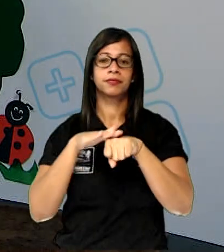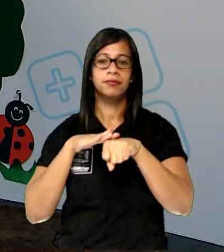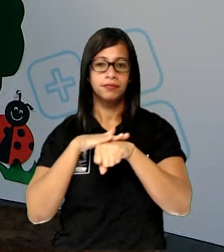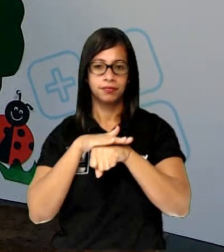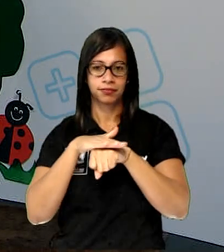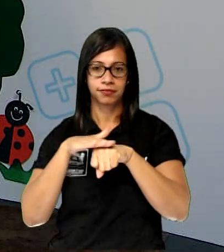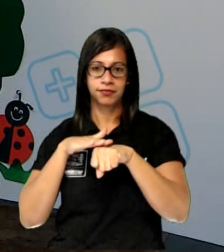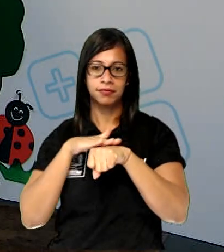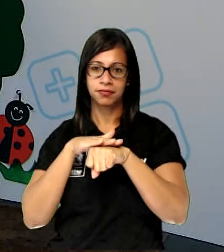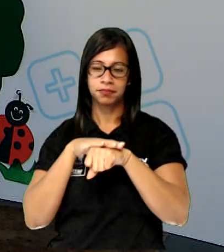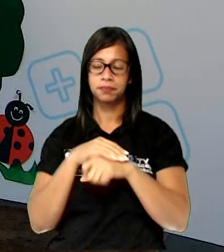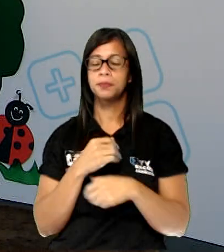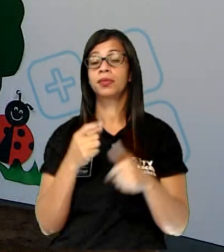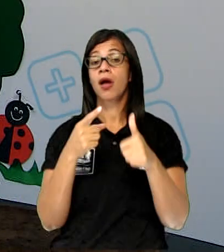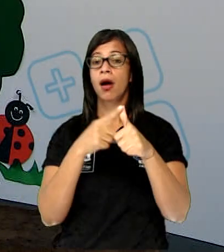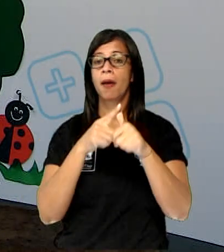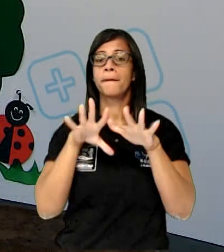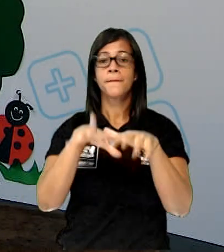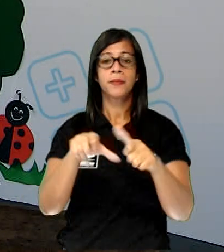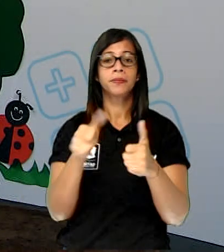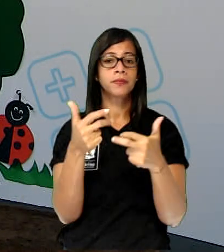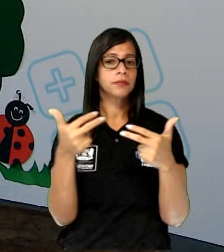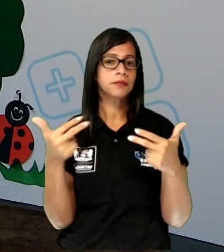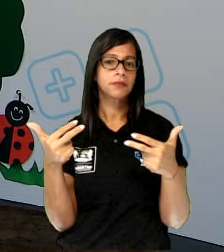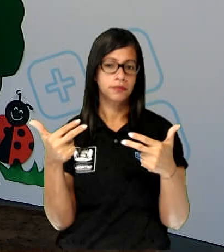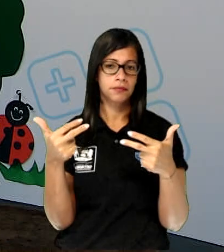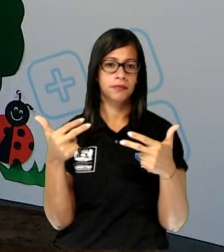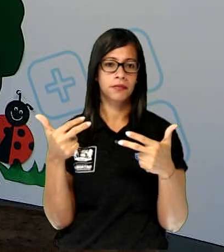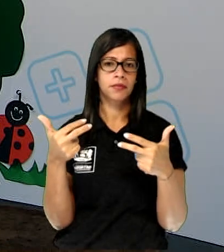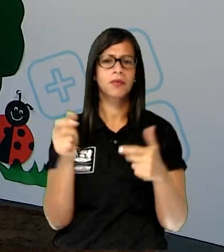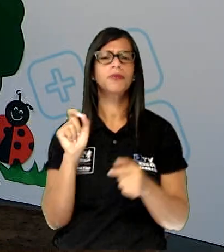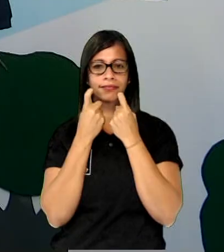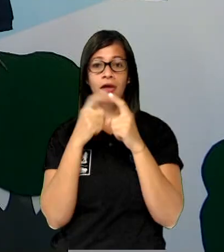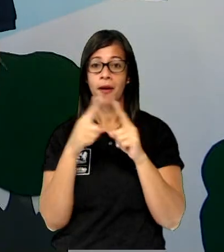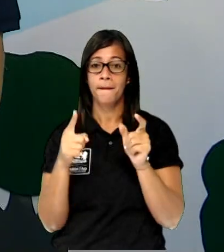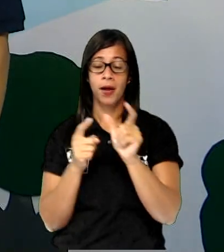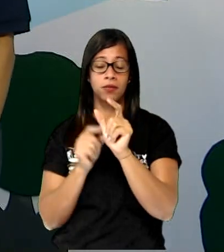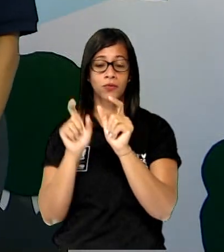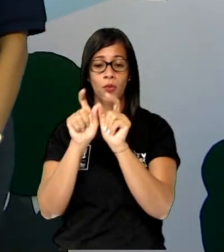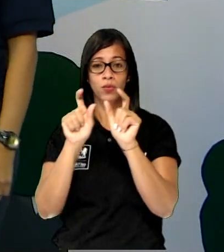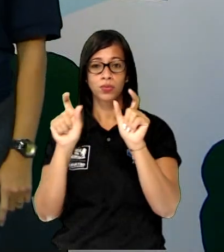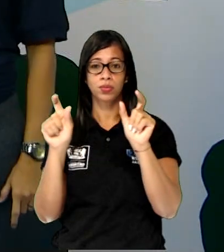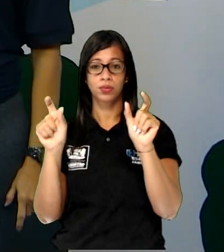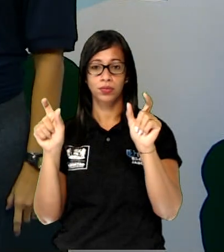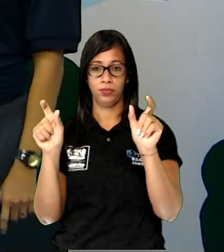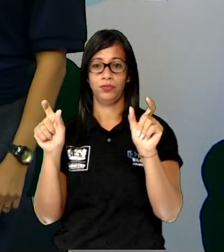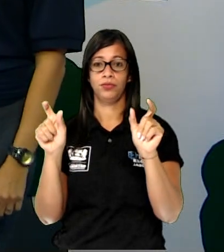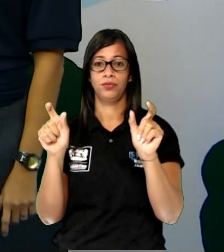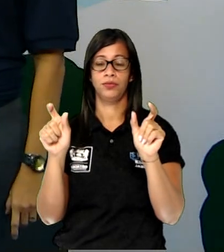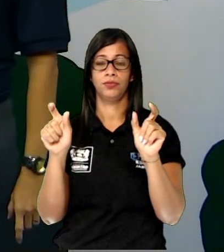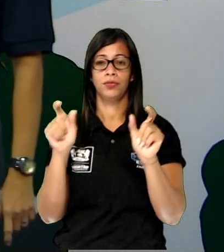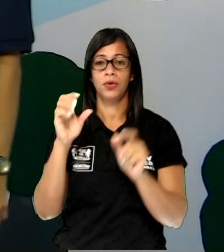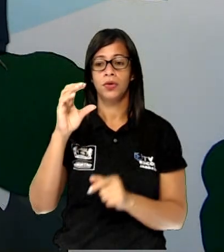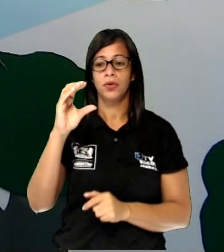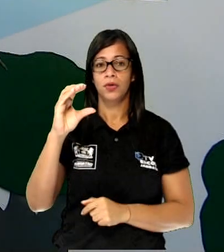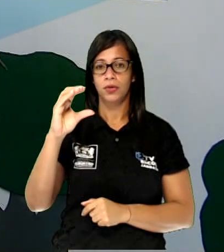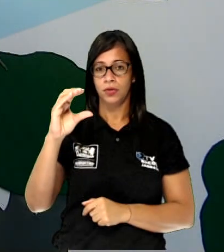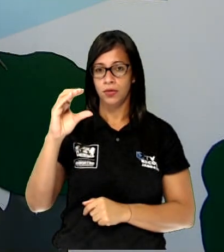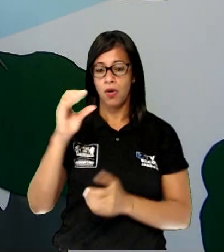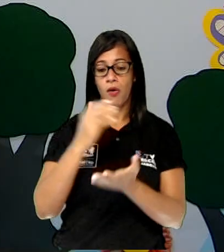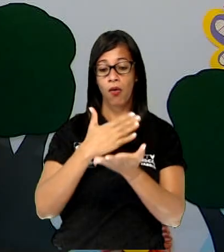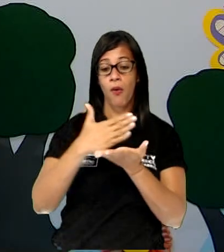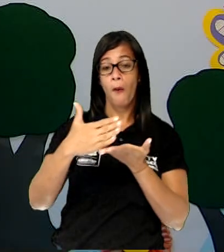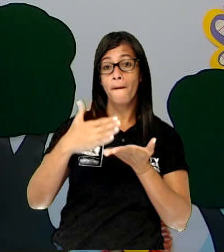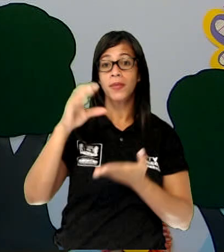O primeiro animal que falamos foi a coruja. Olha só. Começa com a